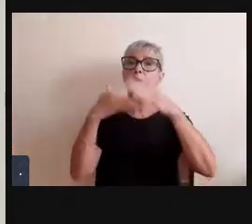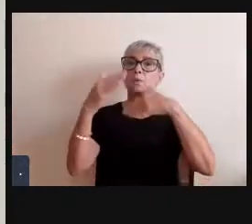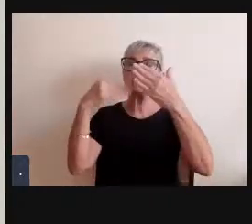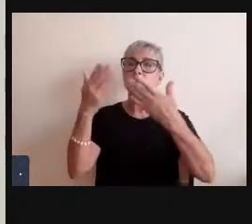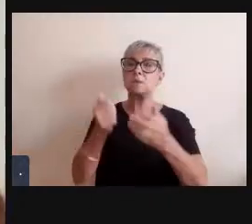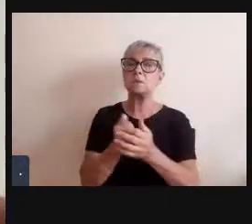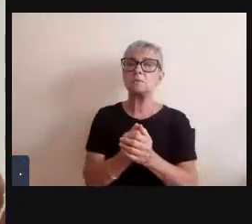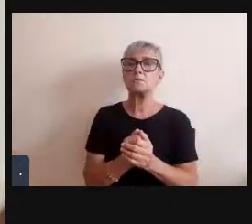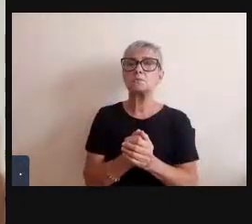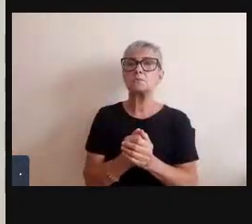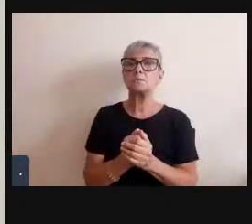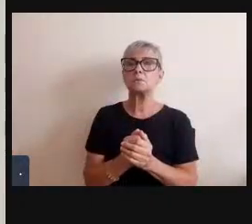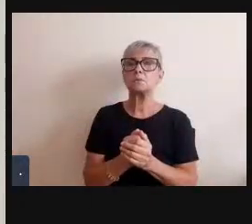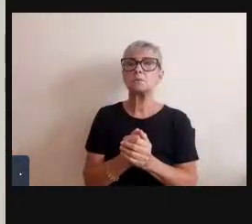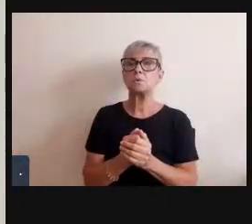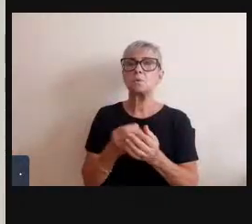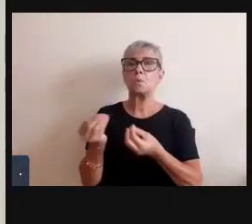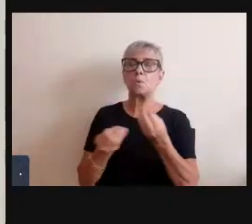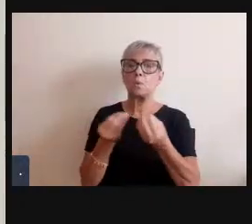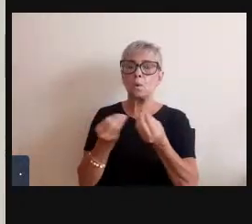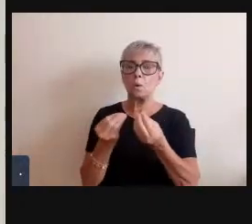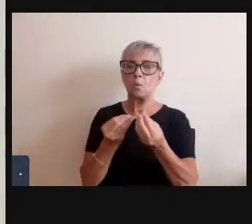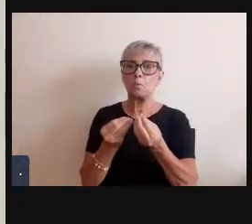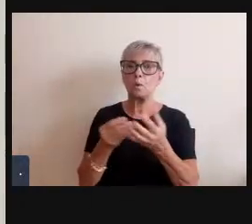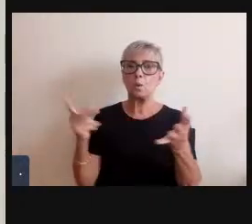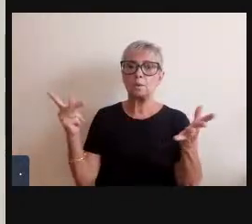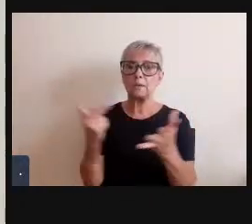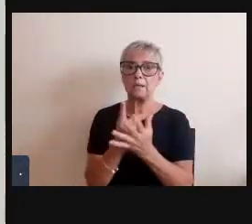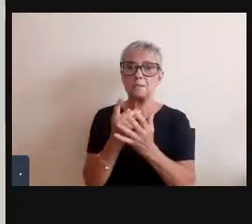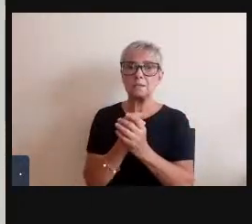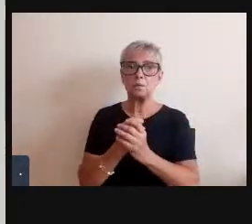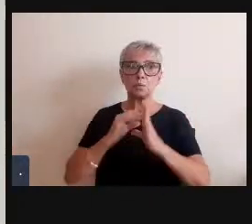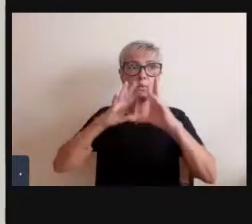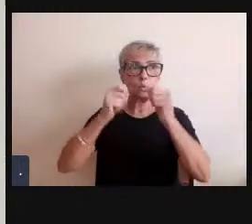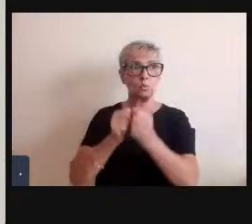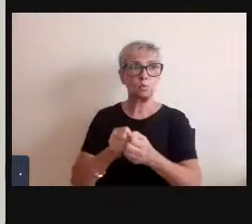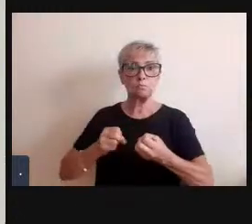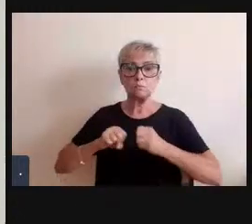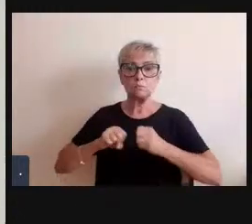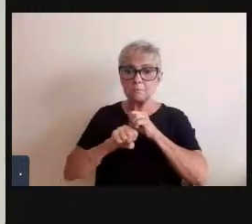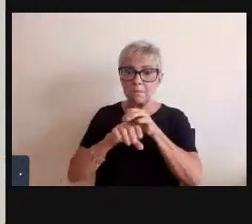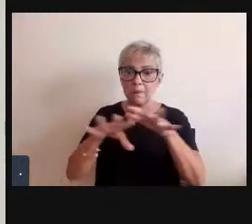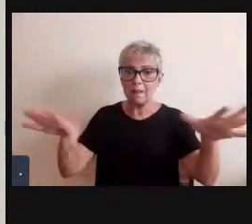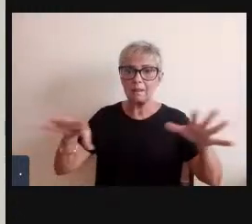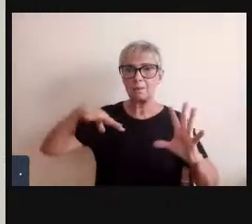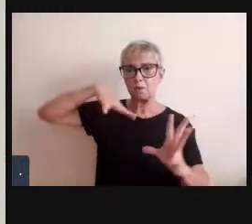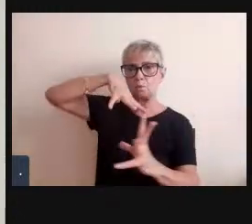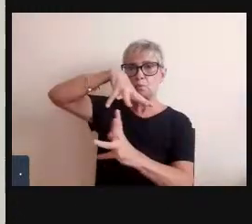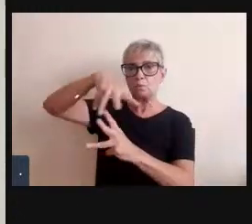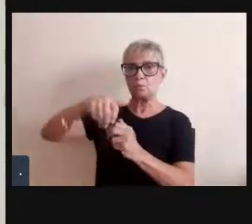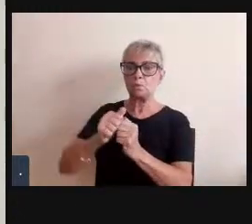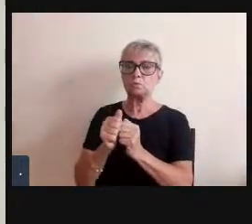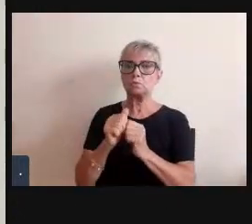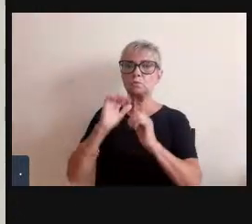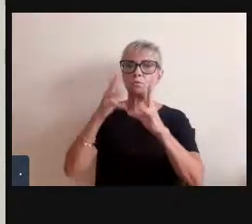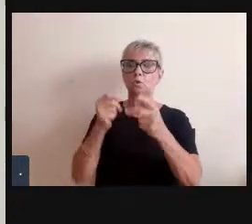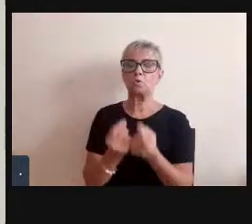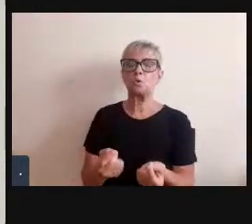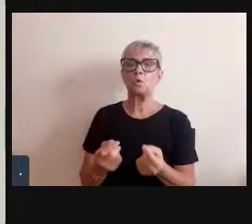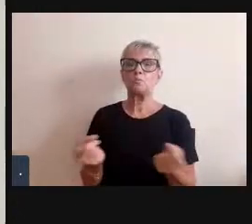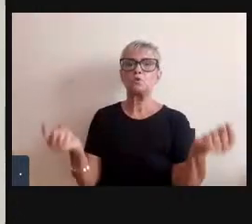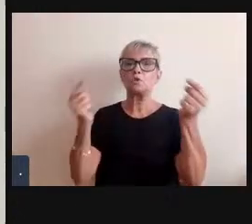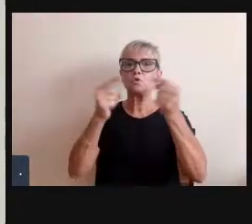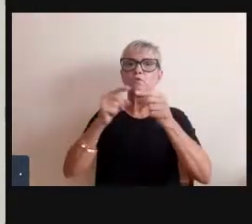o guarda-chuva da arte ativista, que estão espalhados pelo mundo todo com diferentes perspectivas dentro da arte